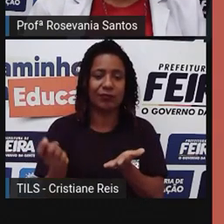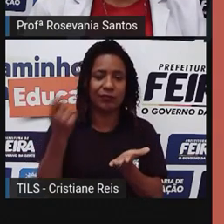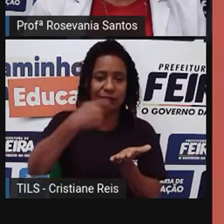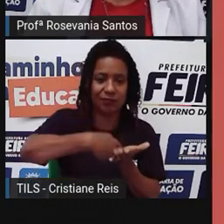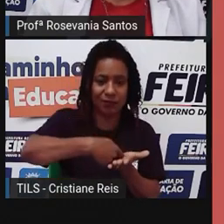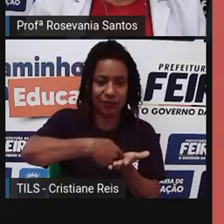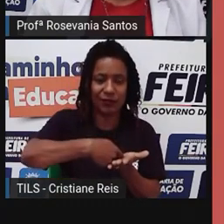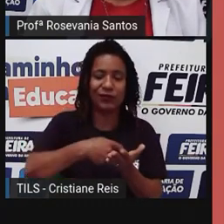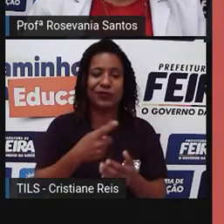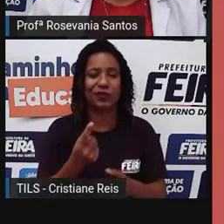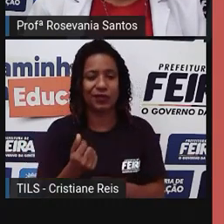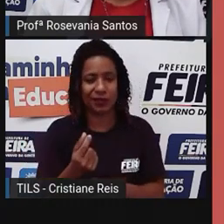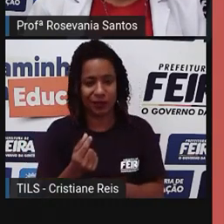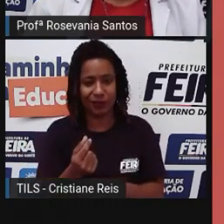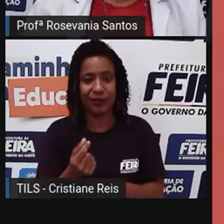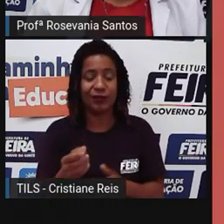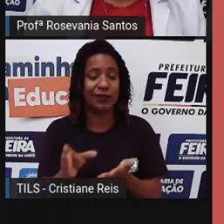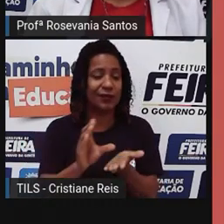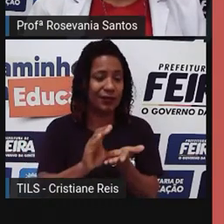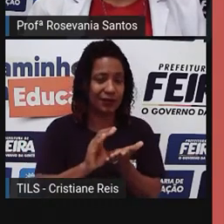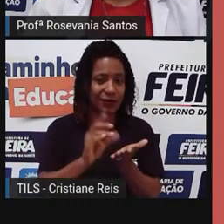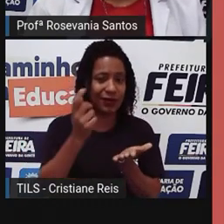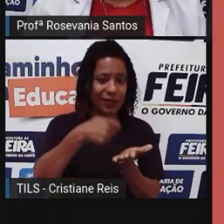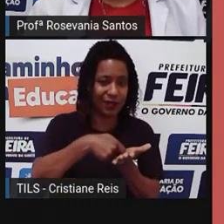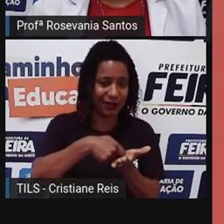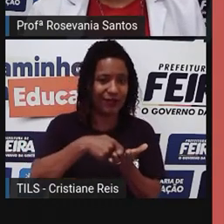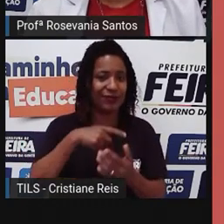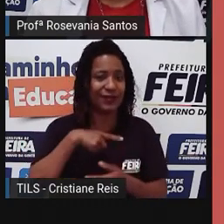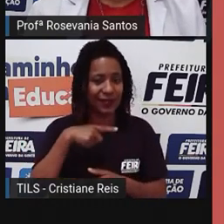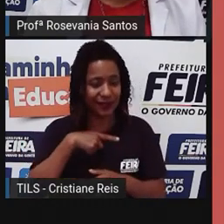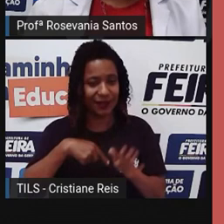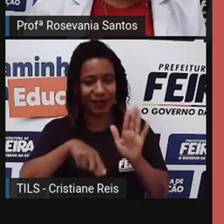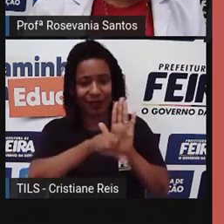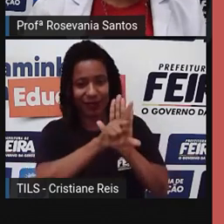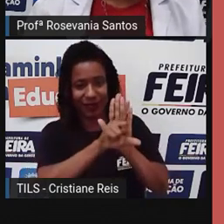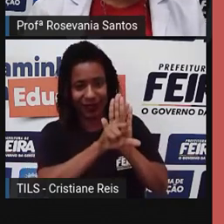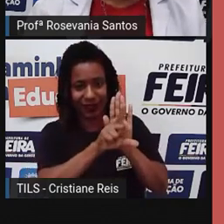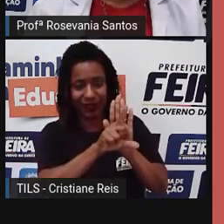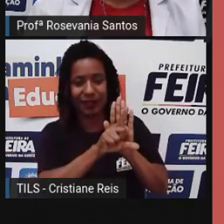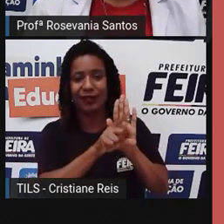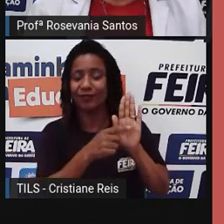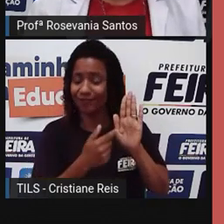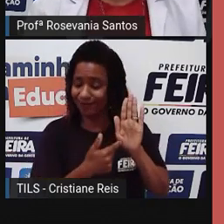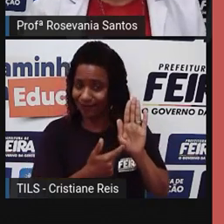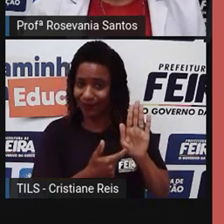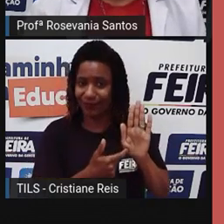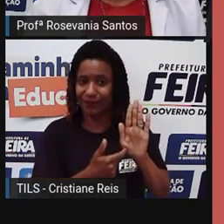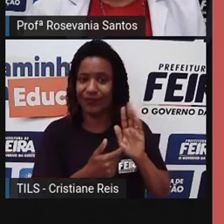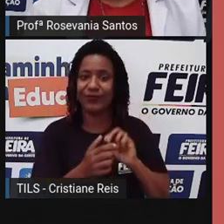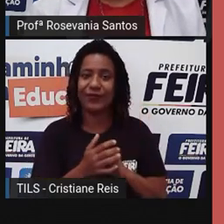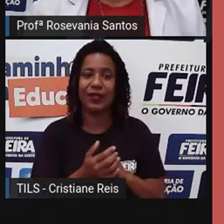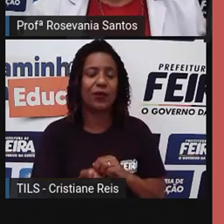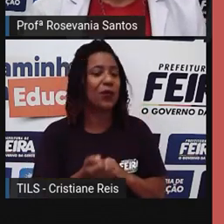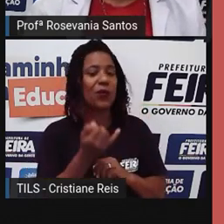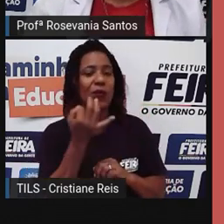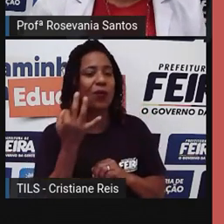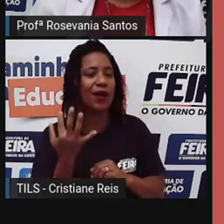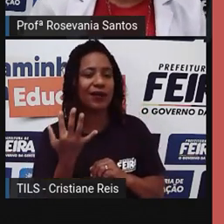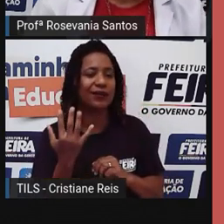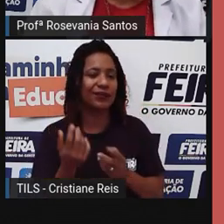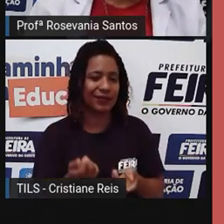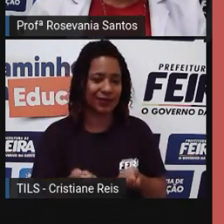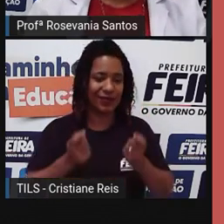por isso. E esse salário está lá regulamentado, né, na lei, ele vai dizer quanto é que você vai receber para